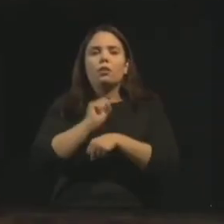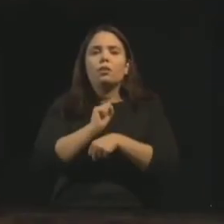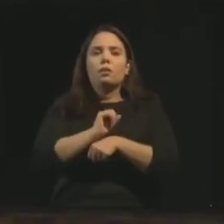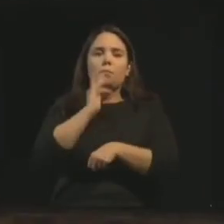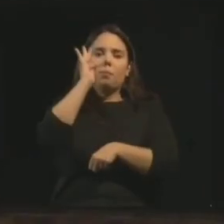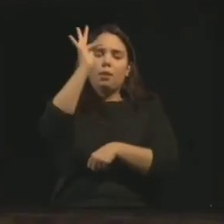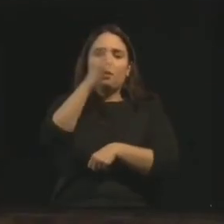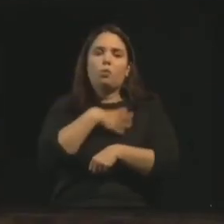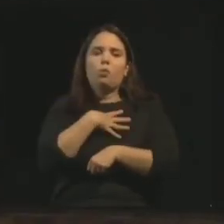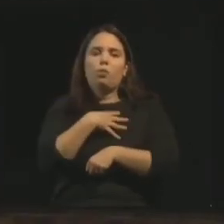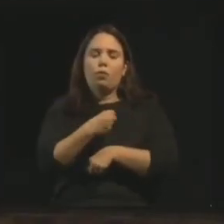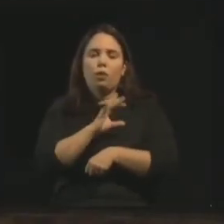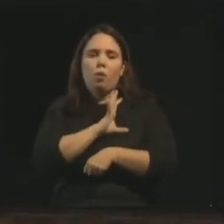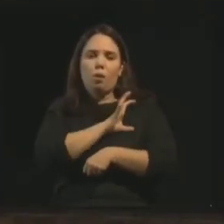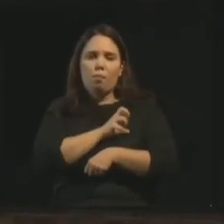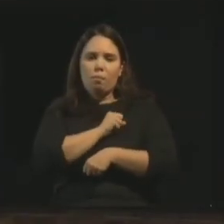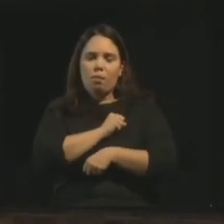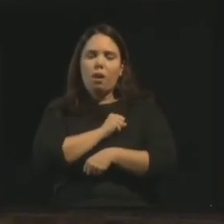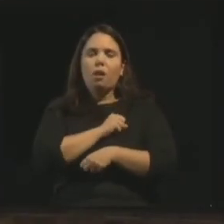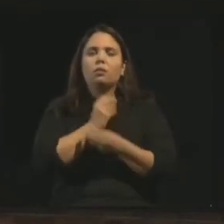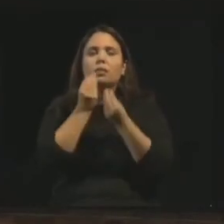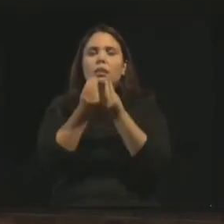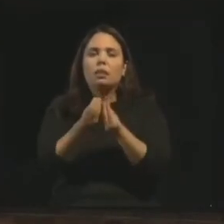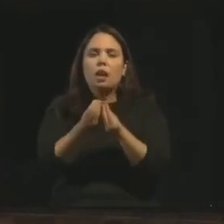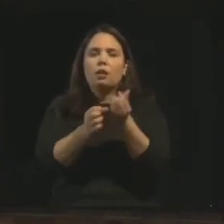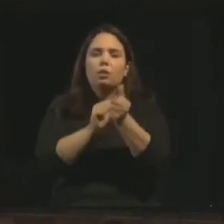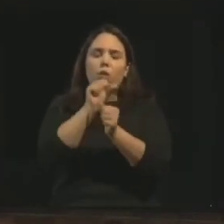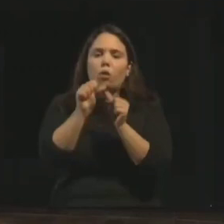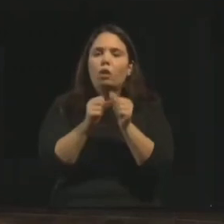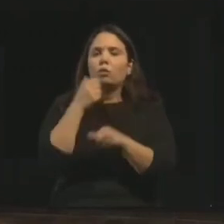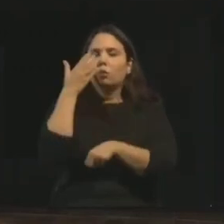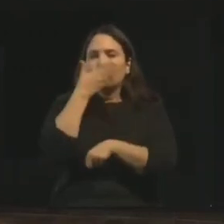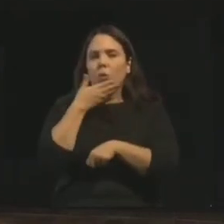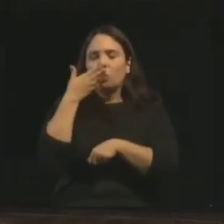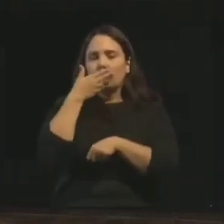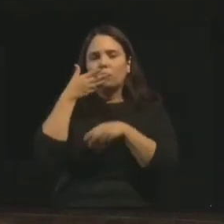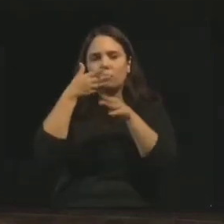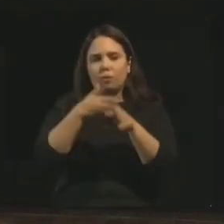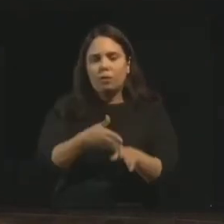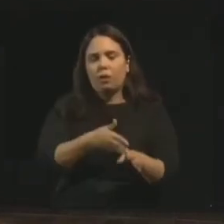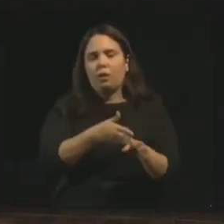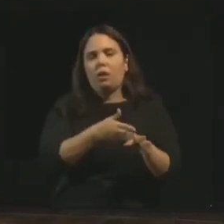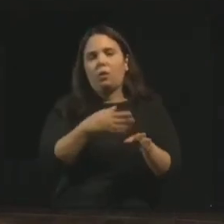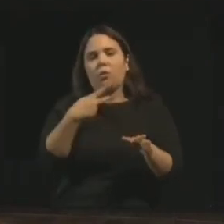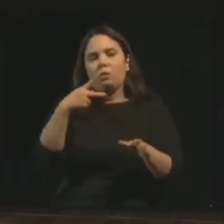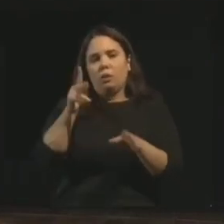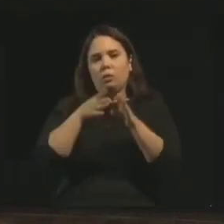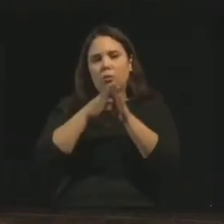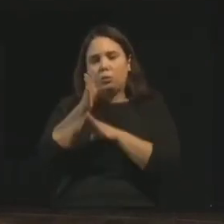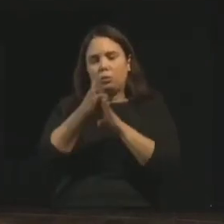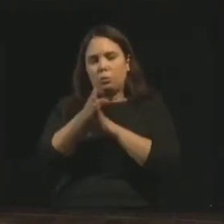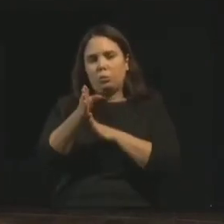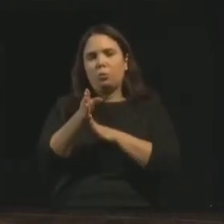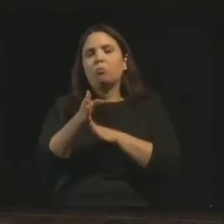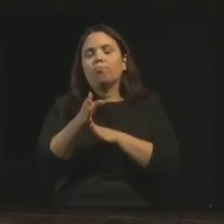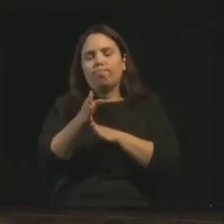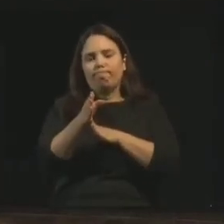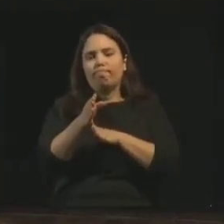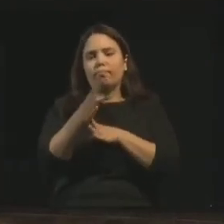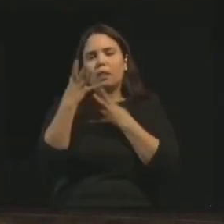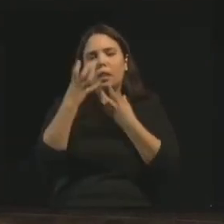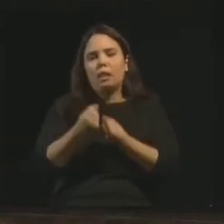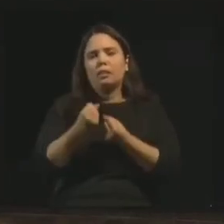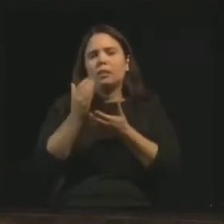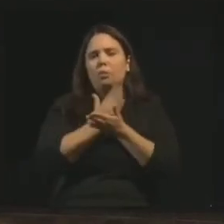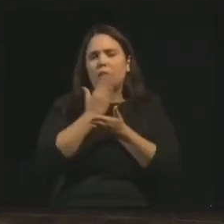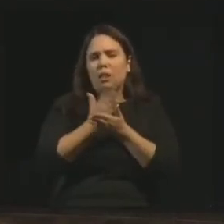filhinhos amados, instrumento dócil e fiel nas mãos de seus instrutores, traz-nos em centenas de